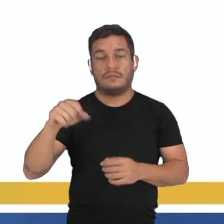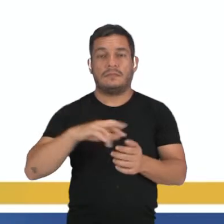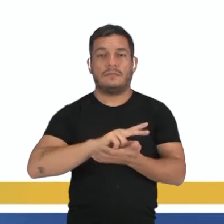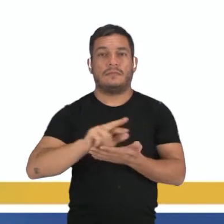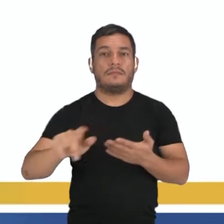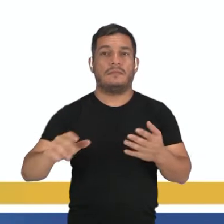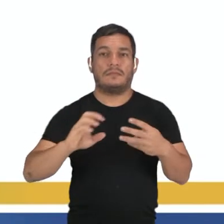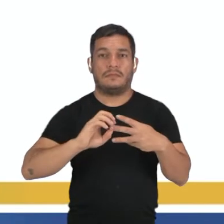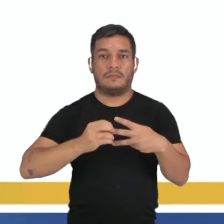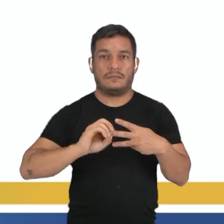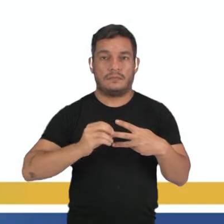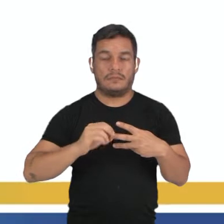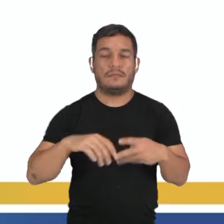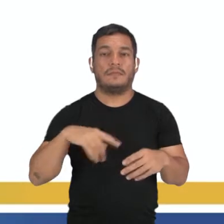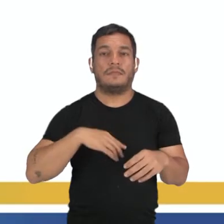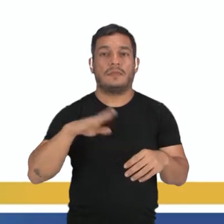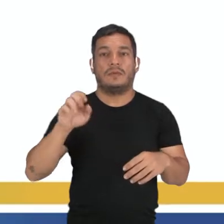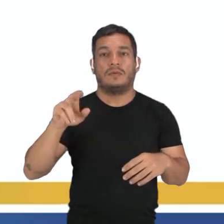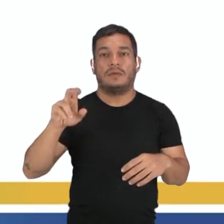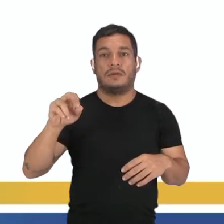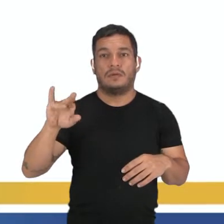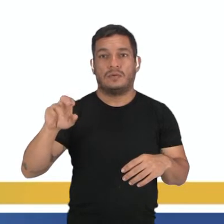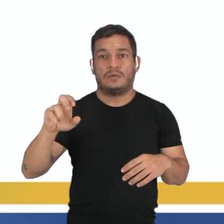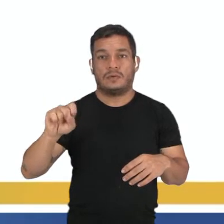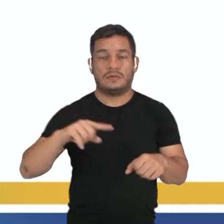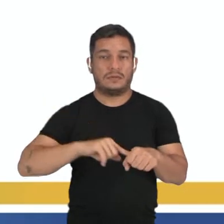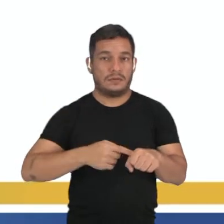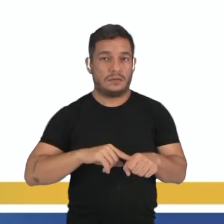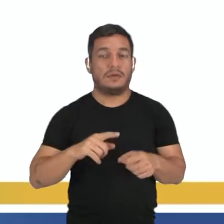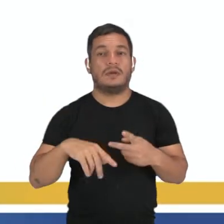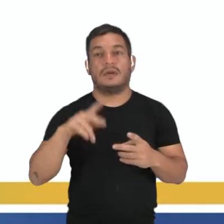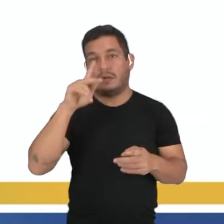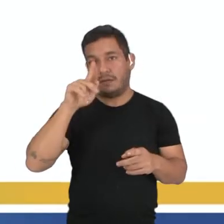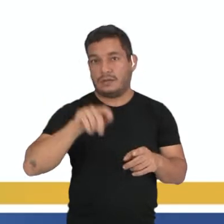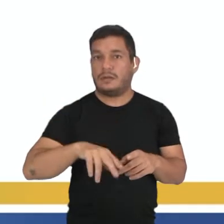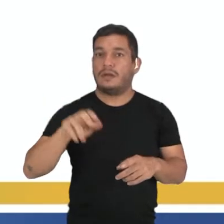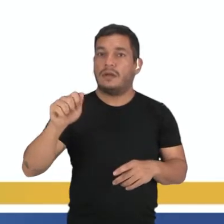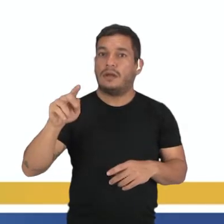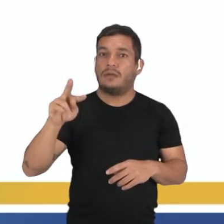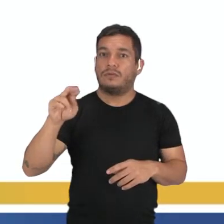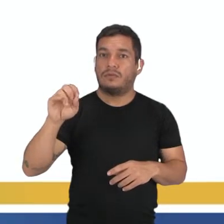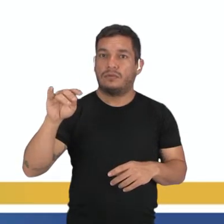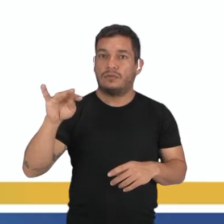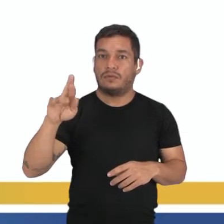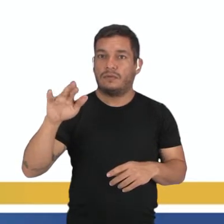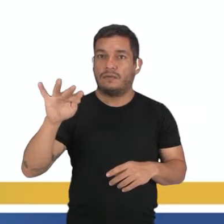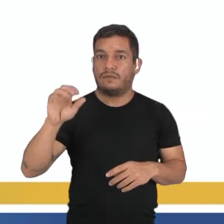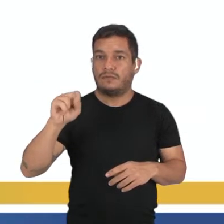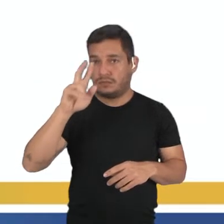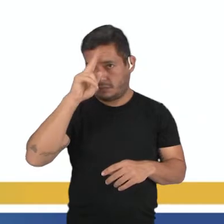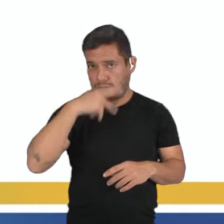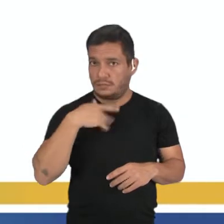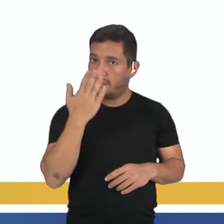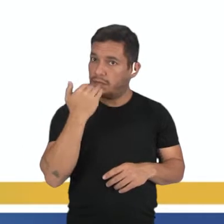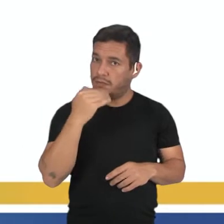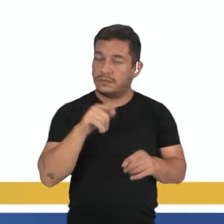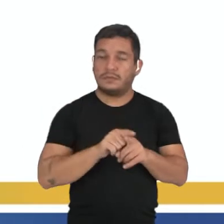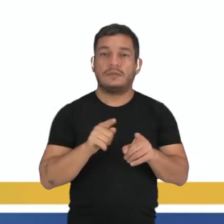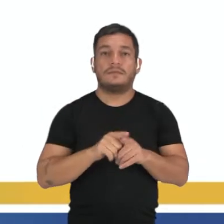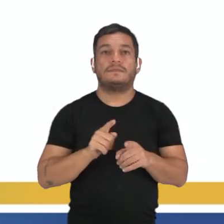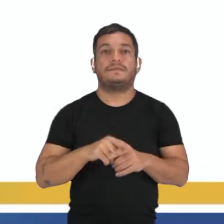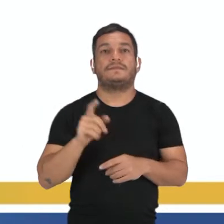né, eucariontes, porque vai ter um núcleo, autótrofas, porque também realizam o processo de fotossíntese, são traqueófitas,